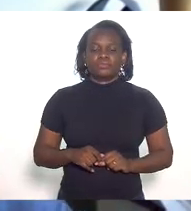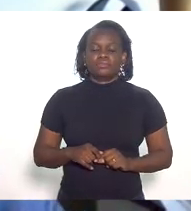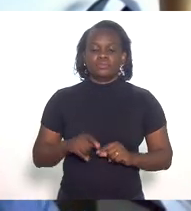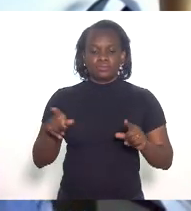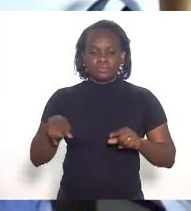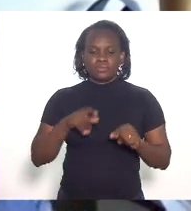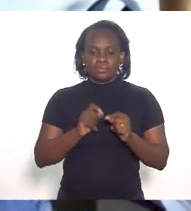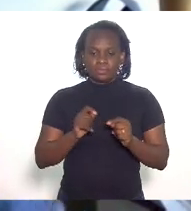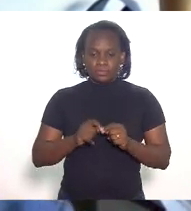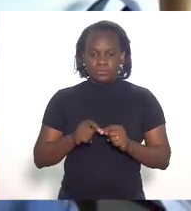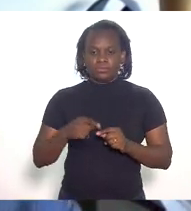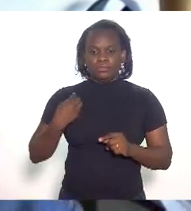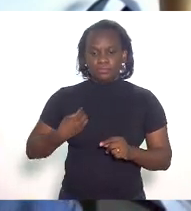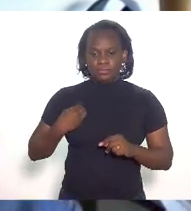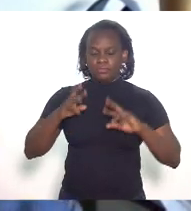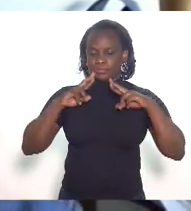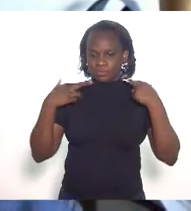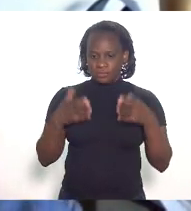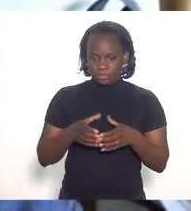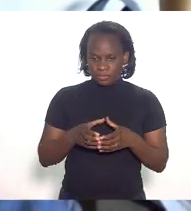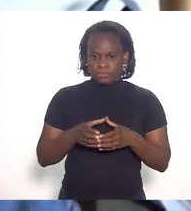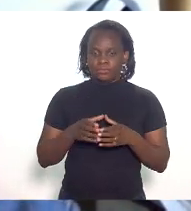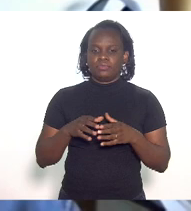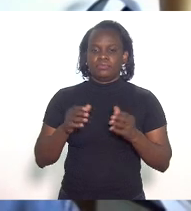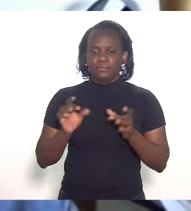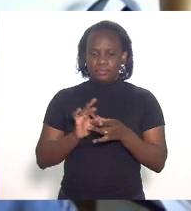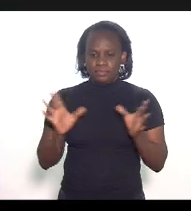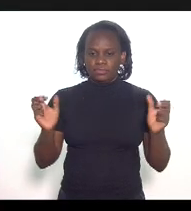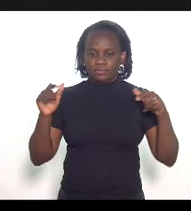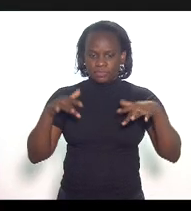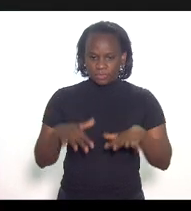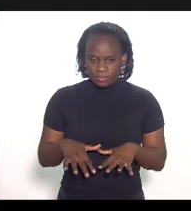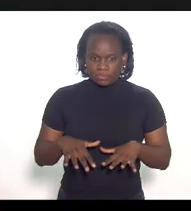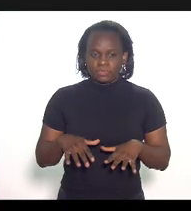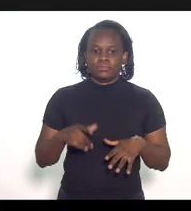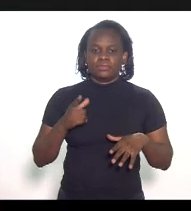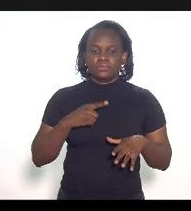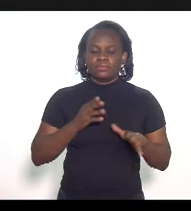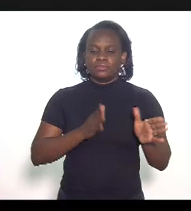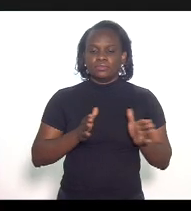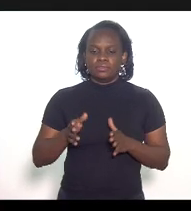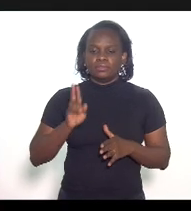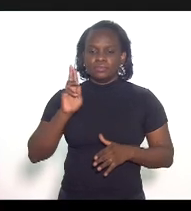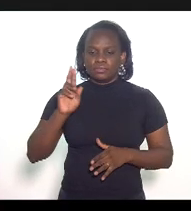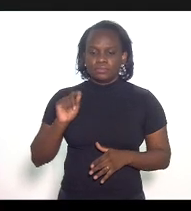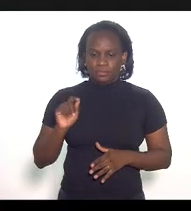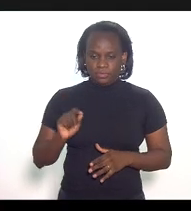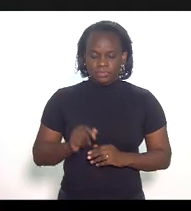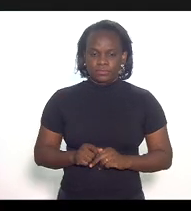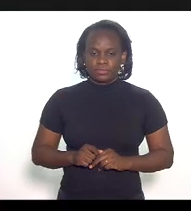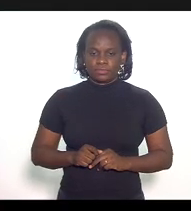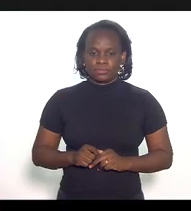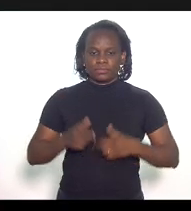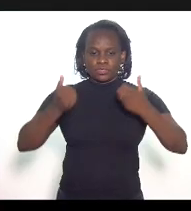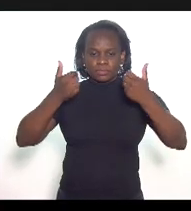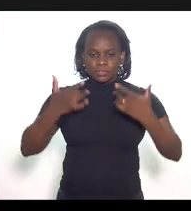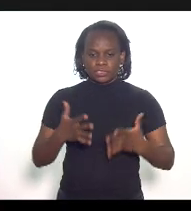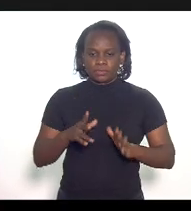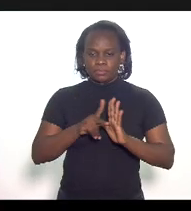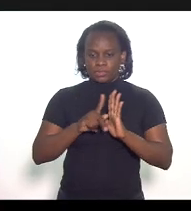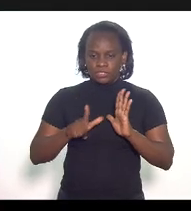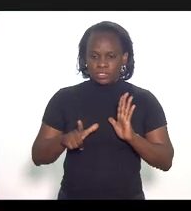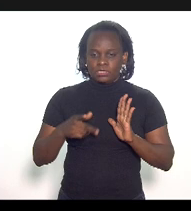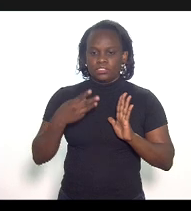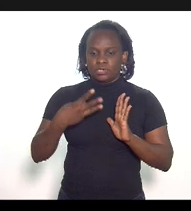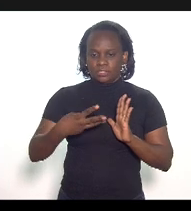fizéssemos a presente audiência pública com a seguinte ordem do dia. Debater o projeto de